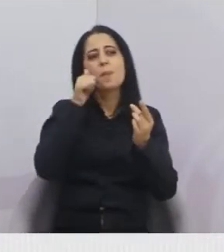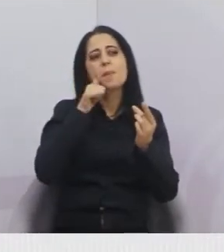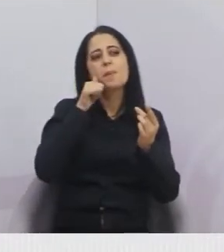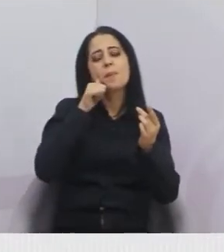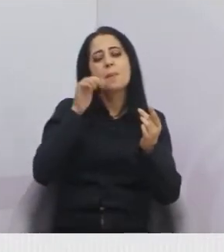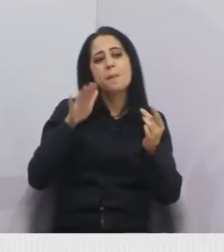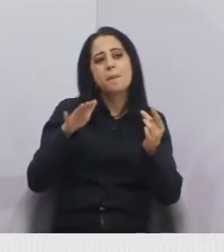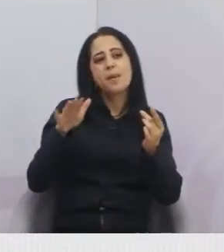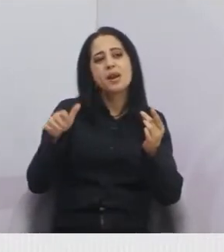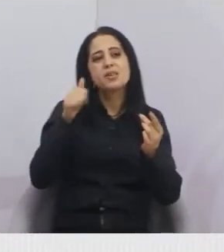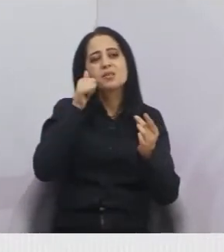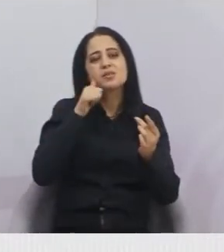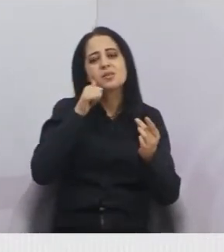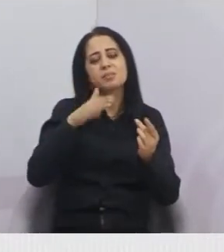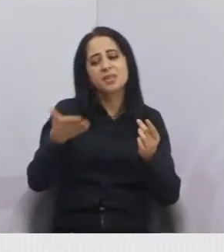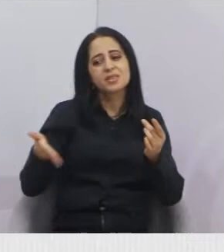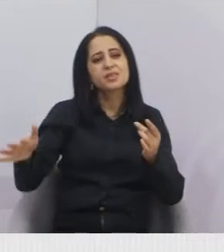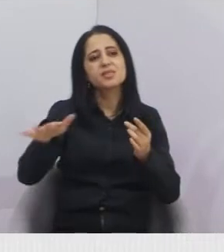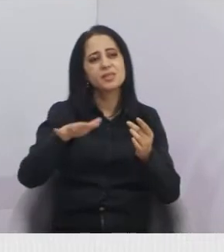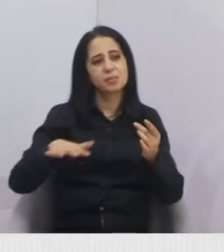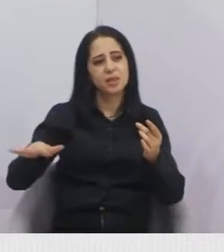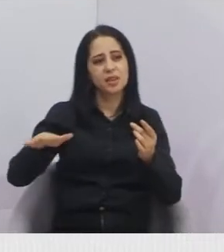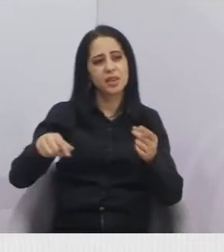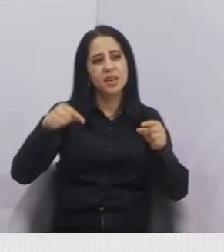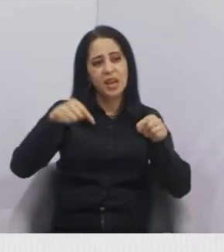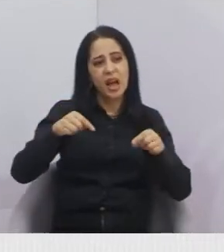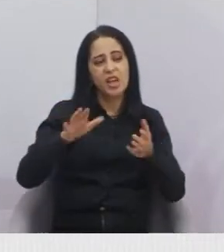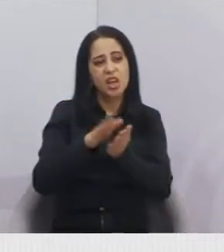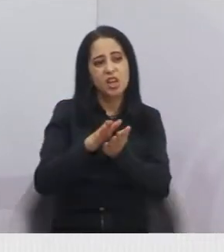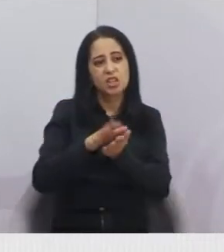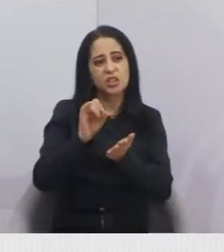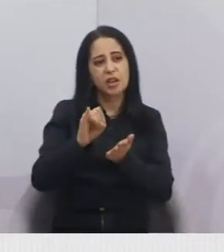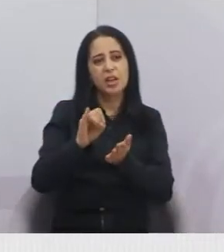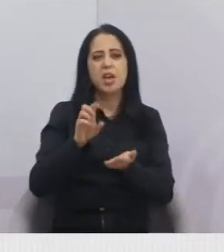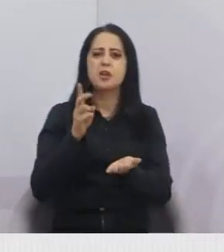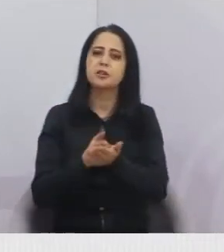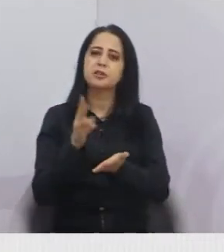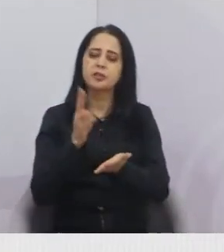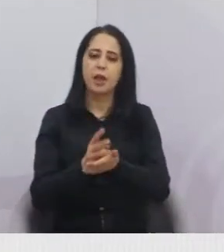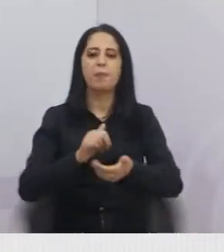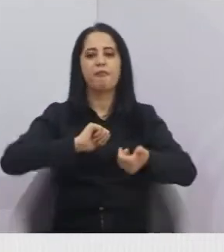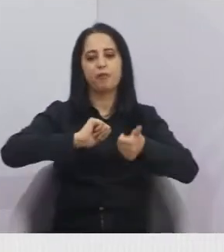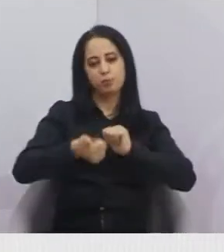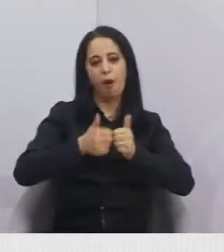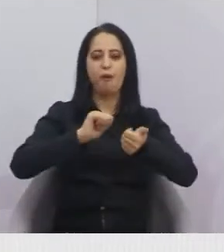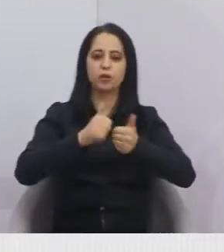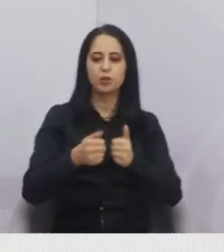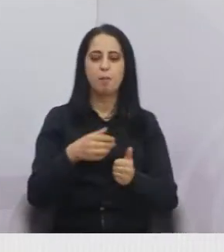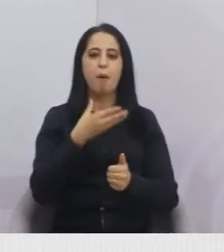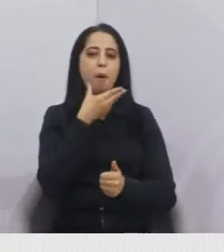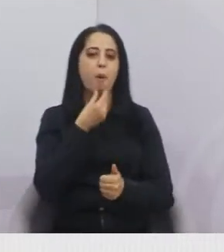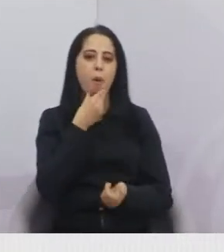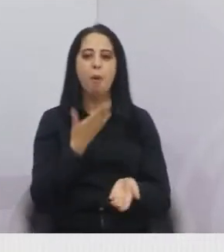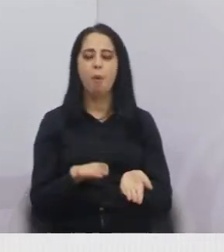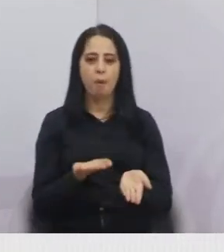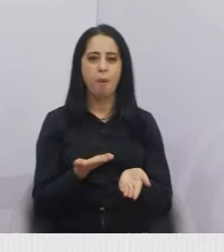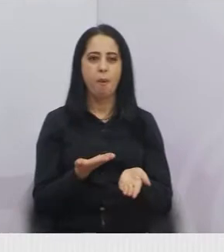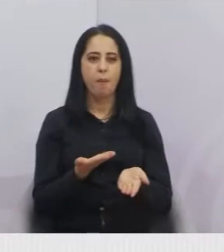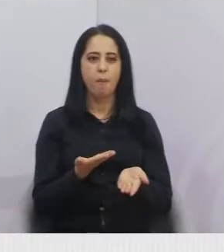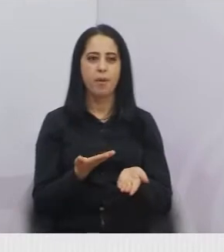Tenham uma visão um pouco mais para essas meninas. Aqui em Jacarei, a gente só vê, falar em futebol amador masculino, projeto de base